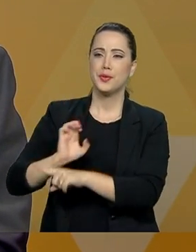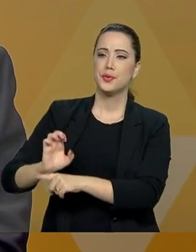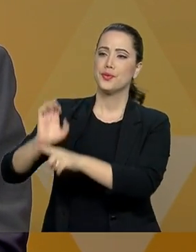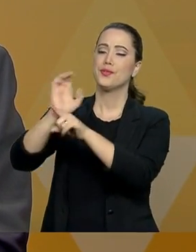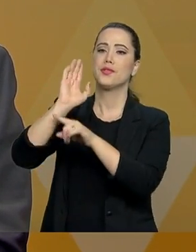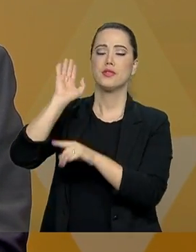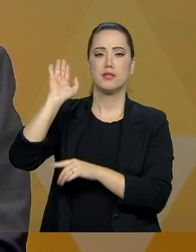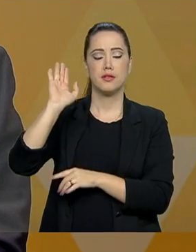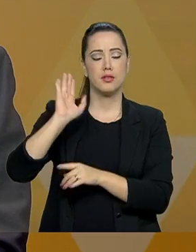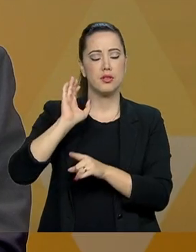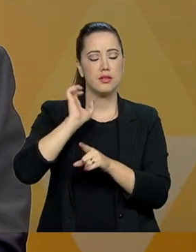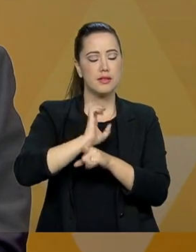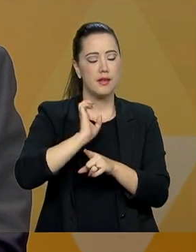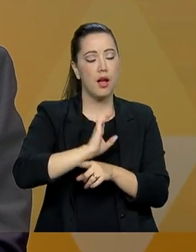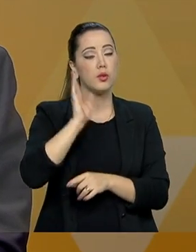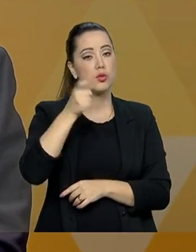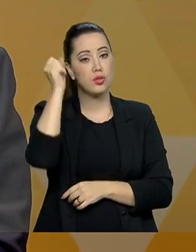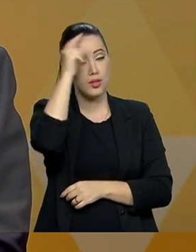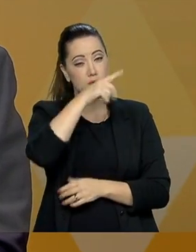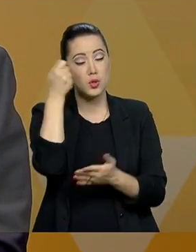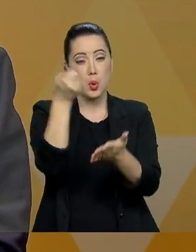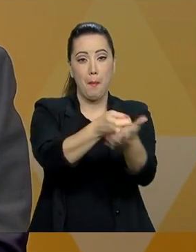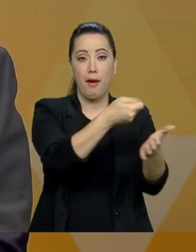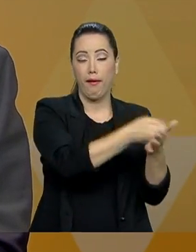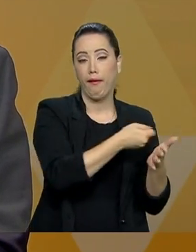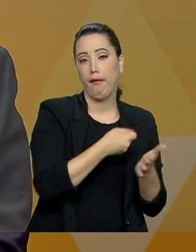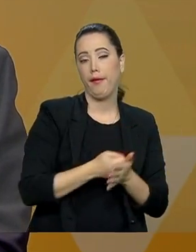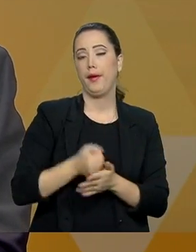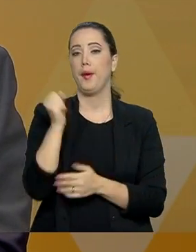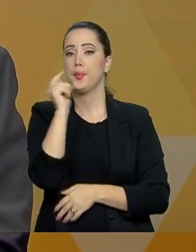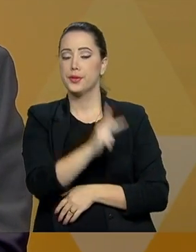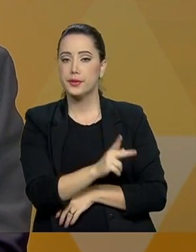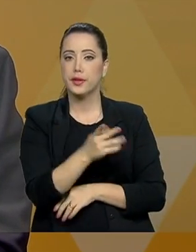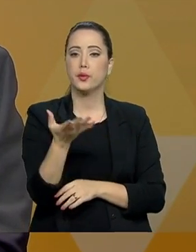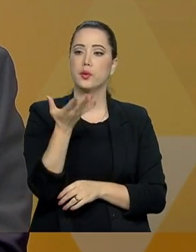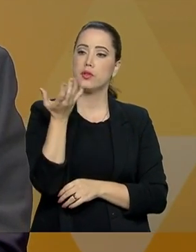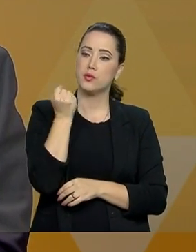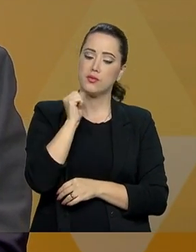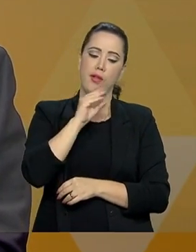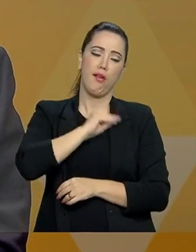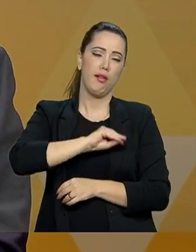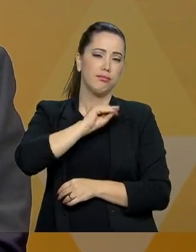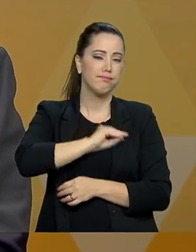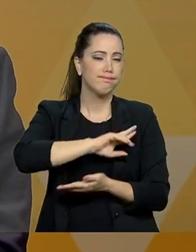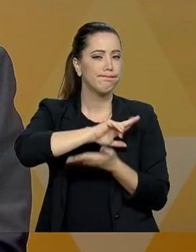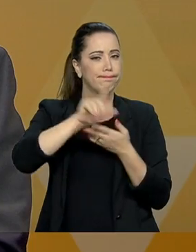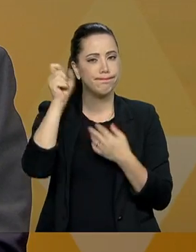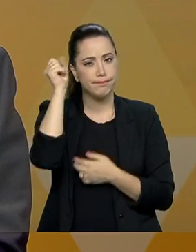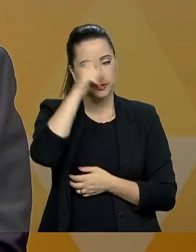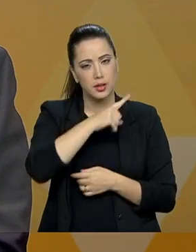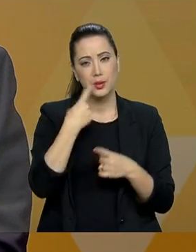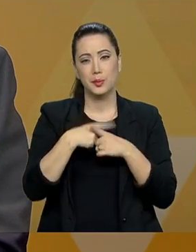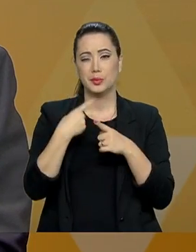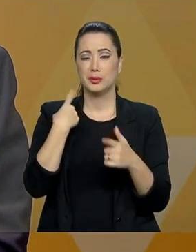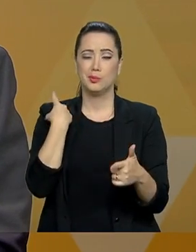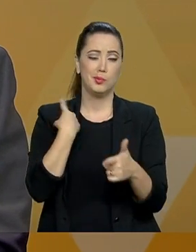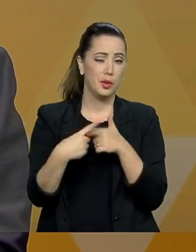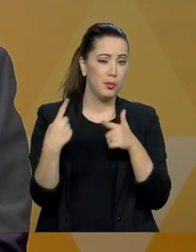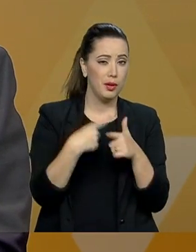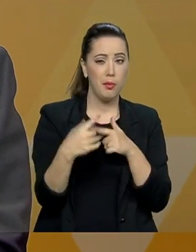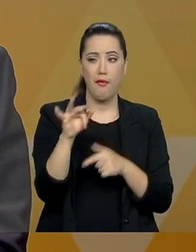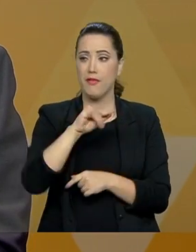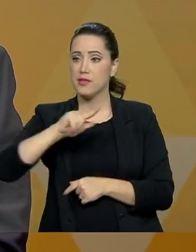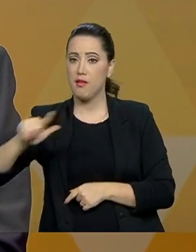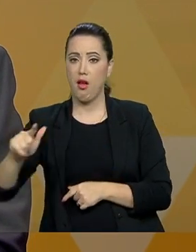com dificuldade de pagar suas aposentadorias, os seus benefícios e os salários dos seus funcionários em função dessa deterioração fiscal.